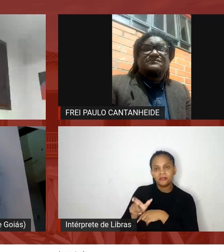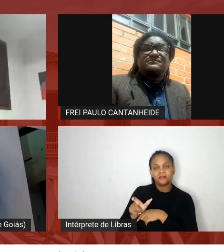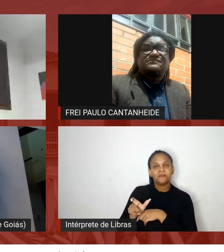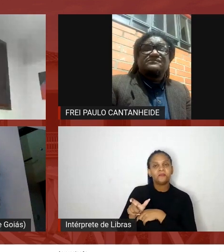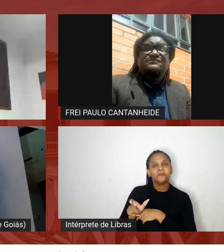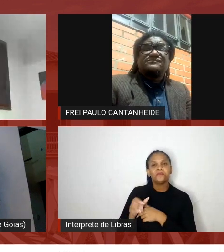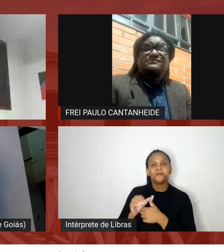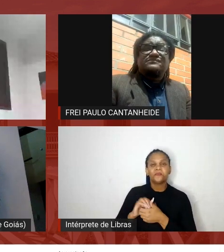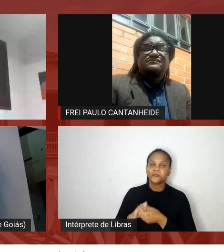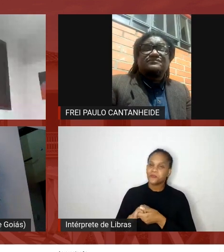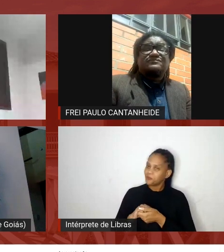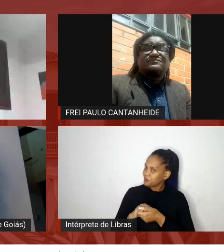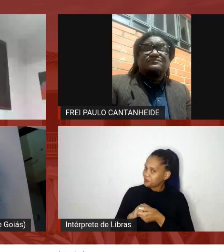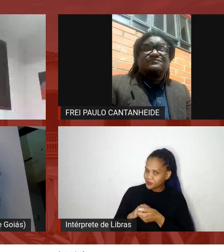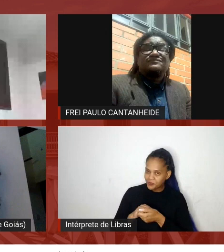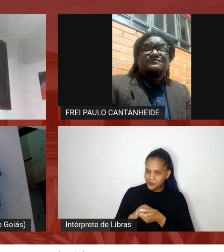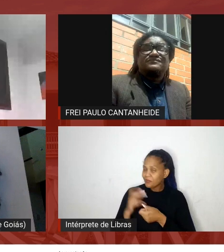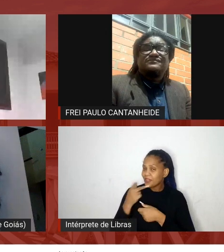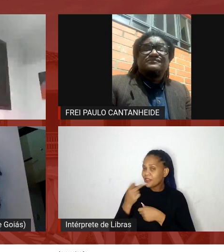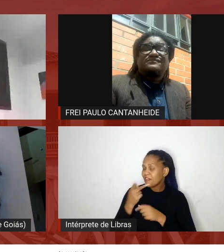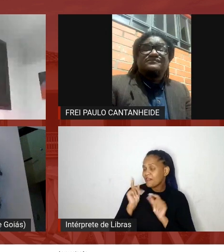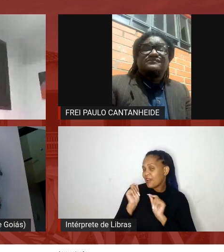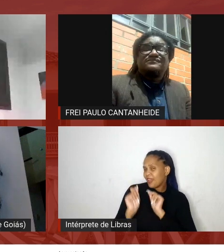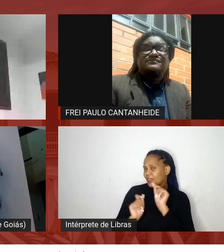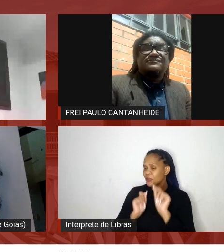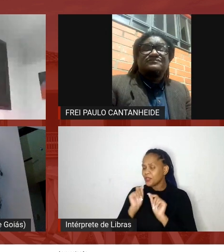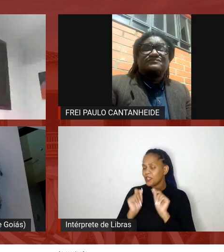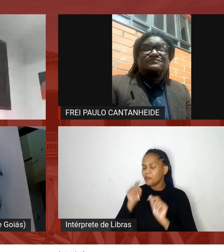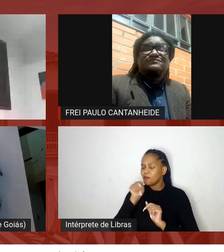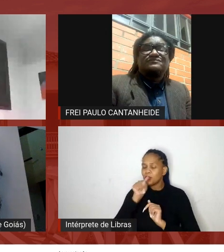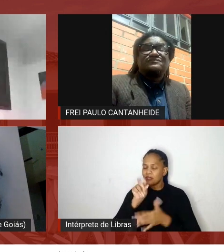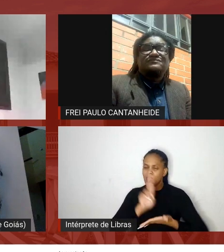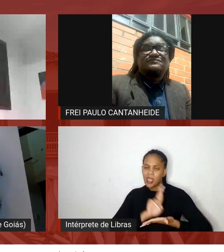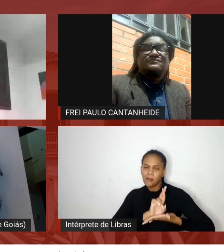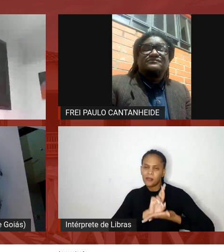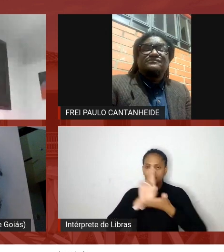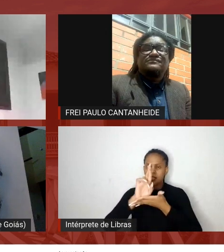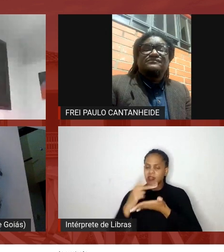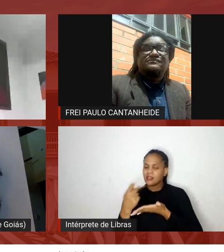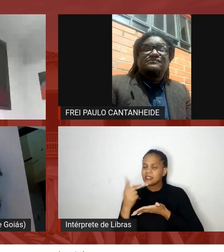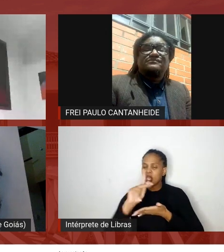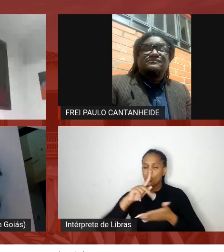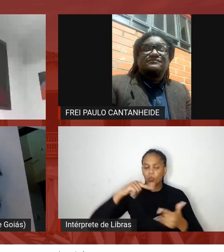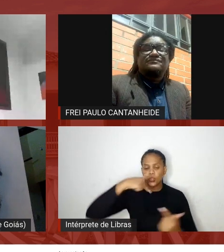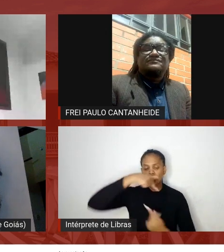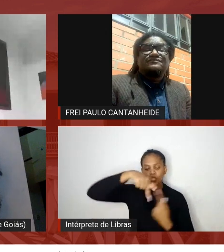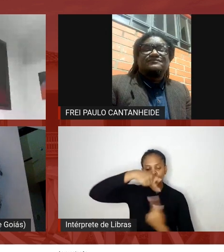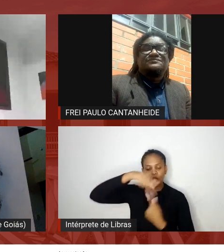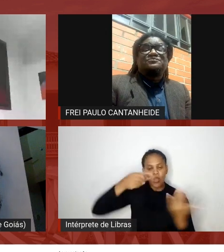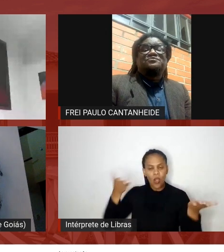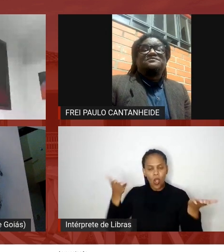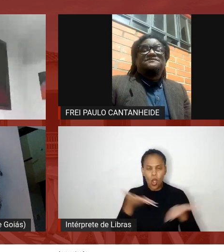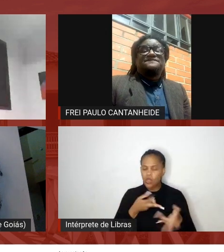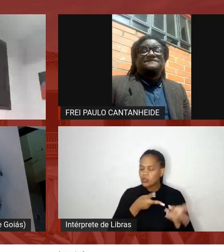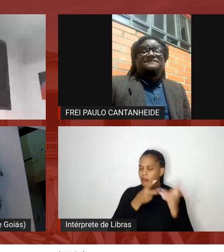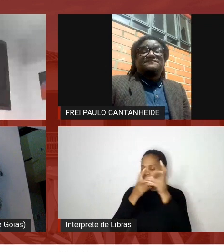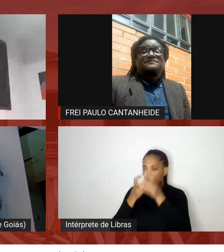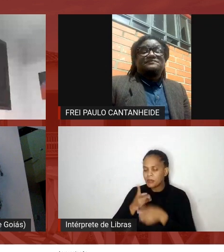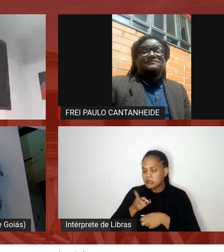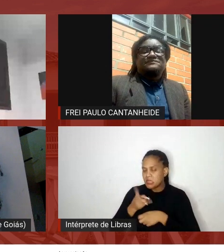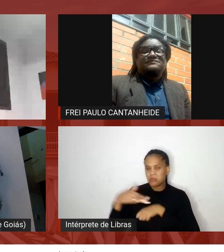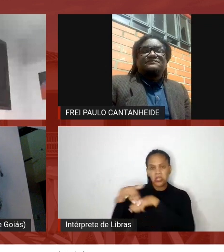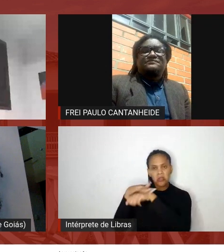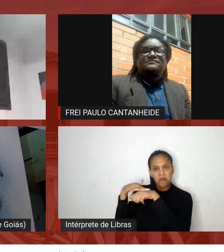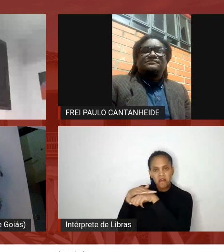você fala o que é o que você está representando o seu quilombo hoje a gente fica analisando eu sempre converso e dialogava isso com a